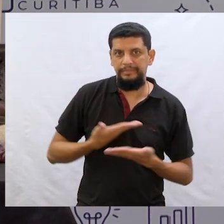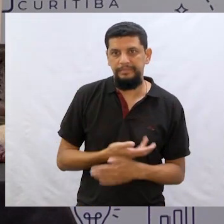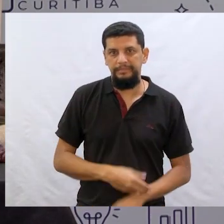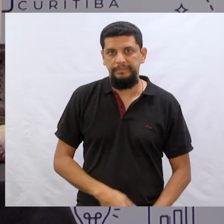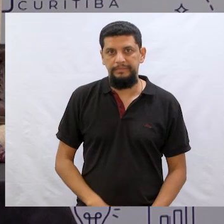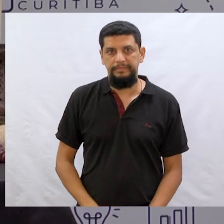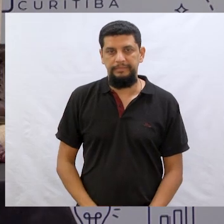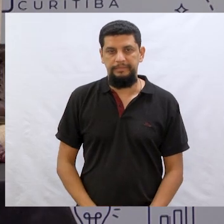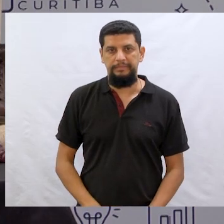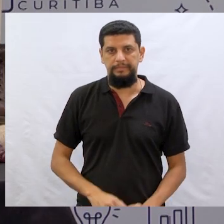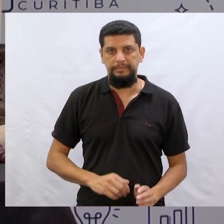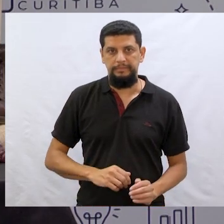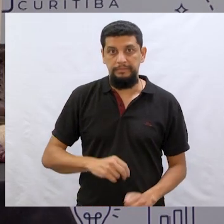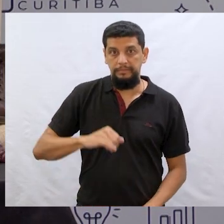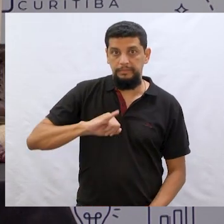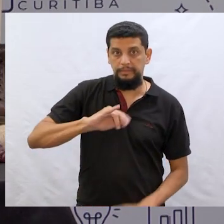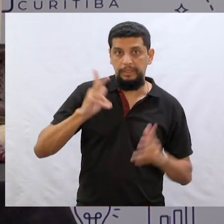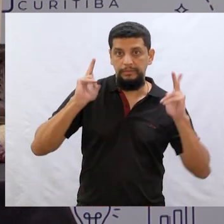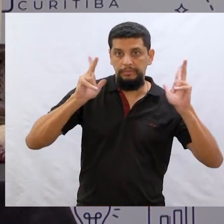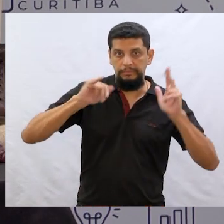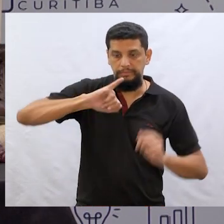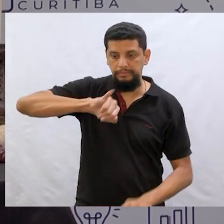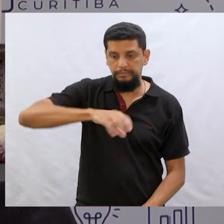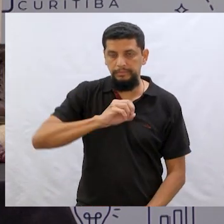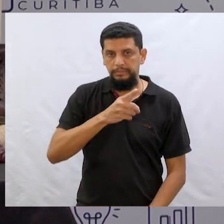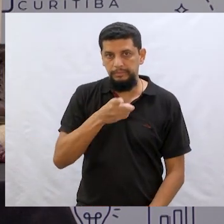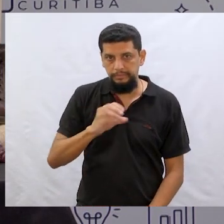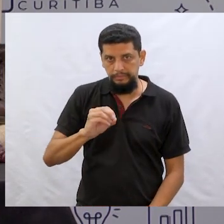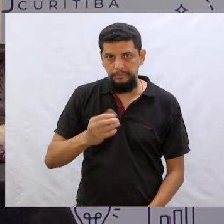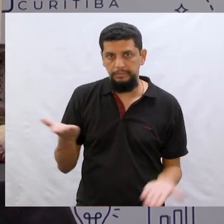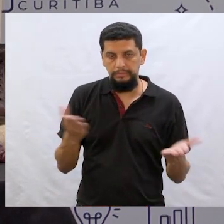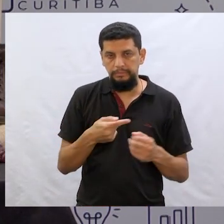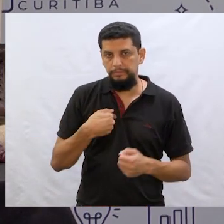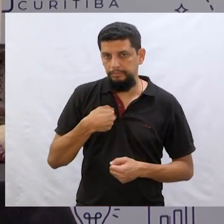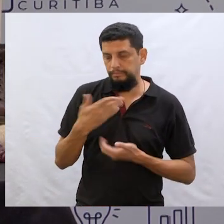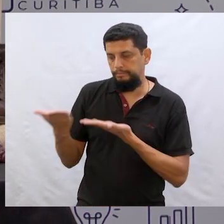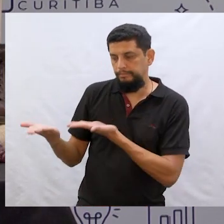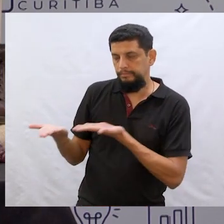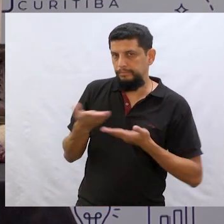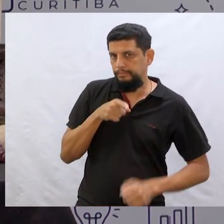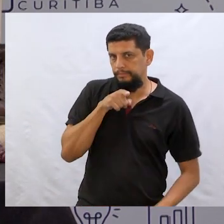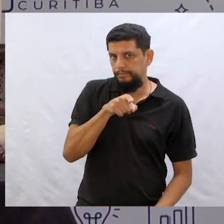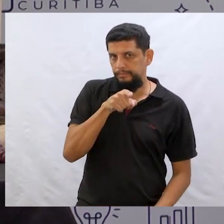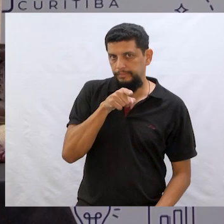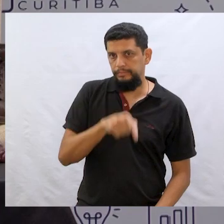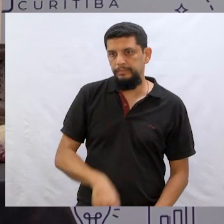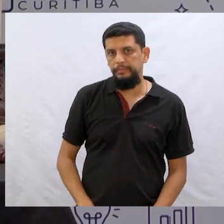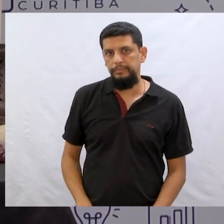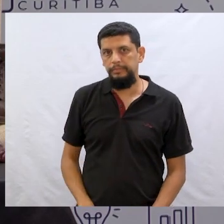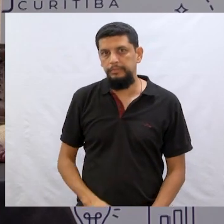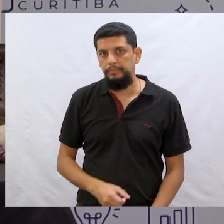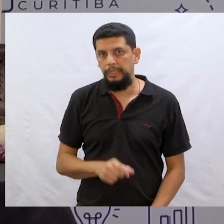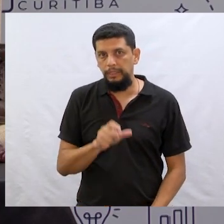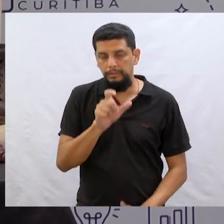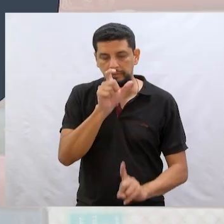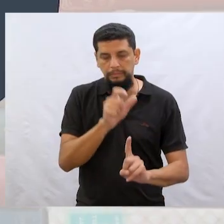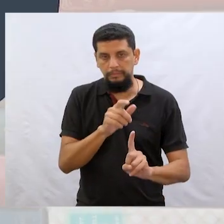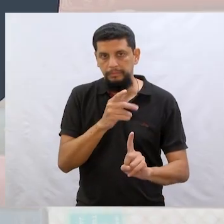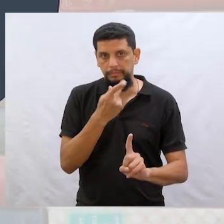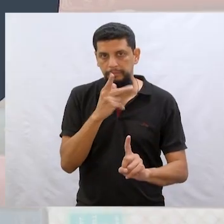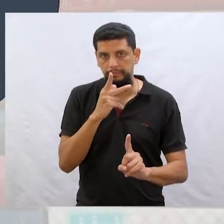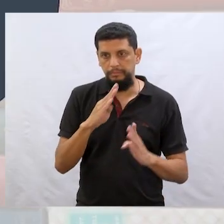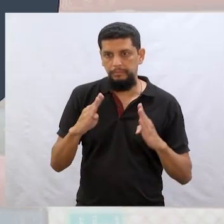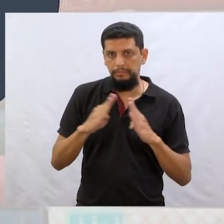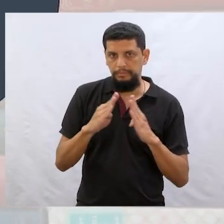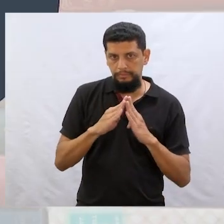Divirtam-se com as fantásticas aventuras do João. Ótimo, gente. Agora eu convido você aí a contar também para alguém da sua casa